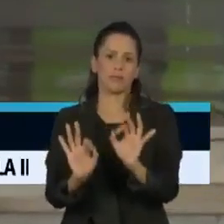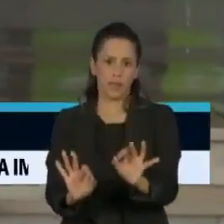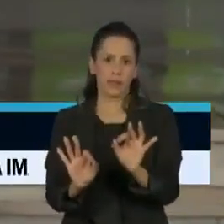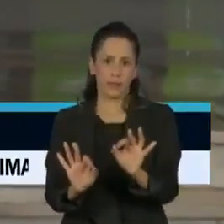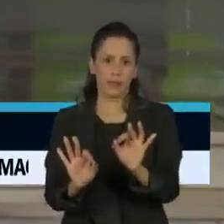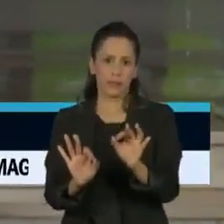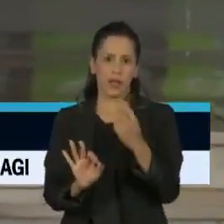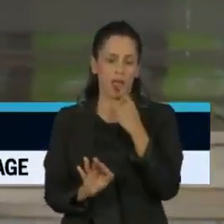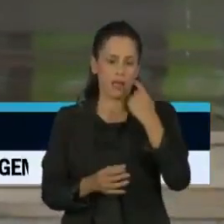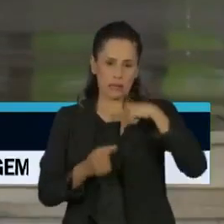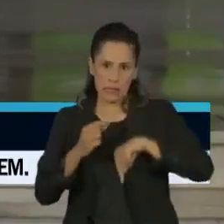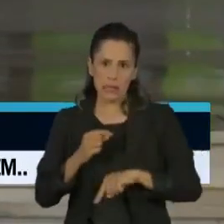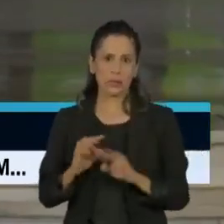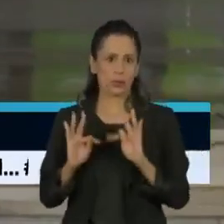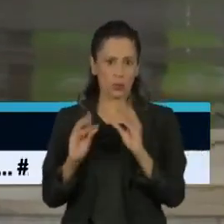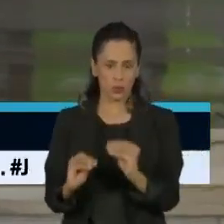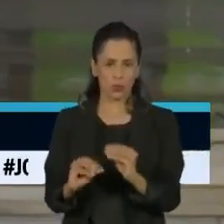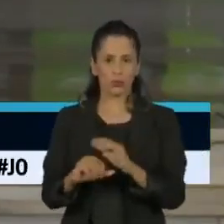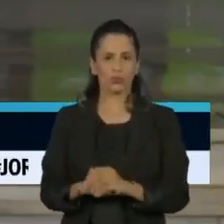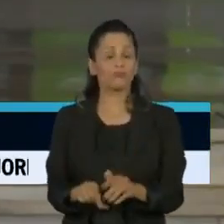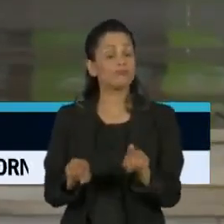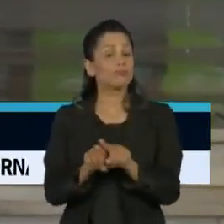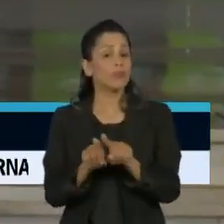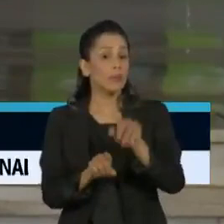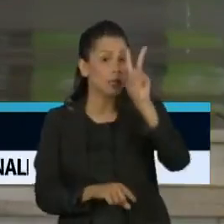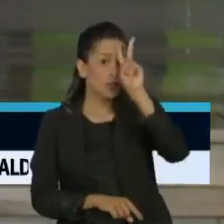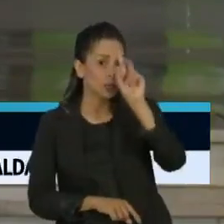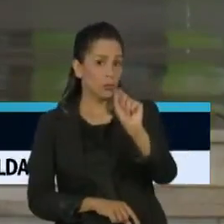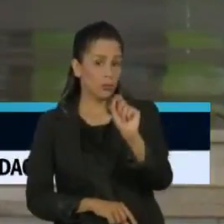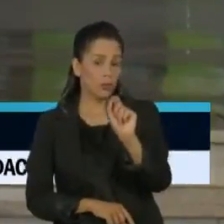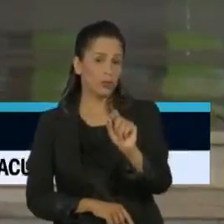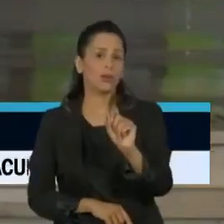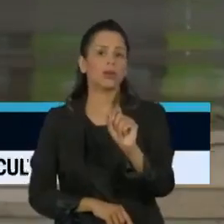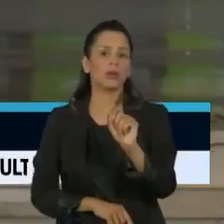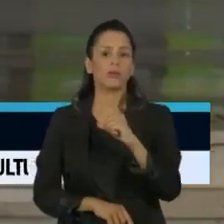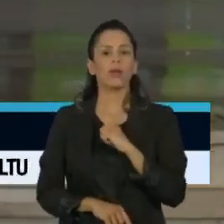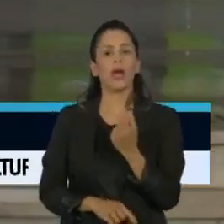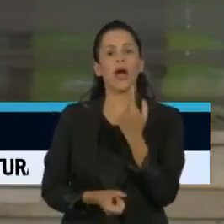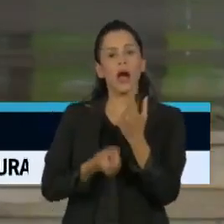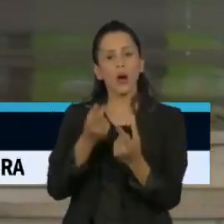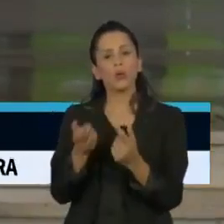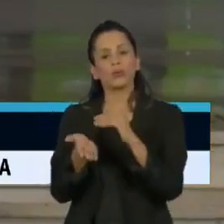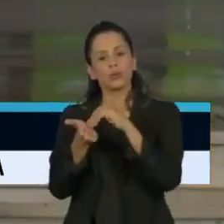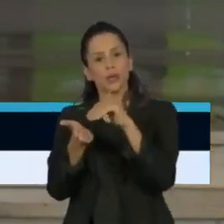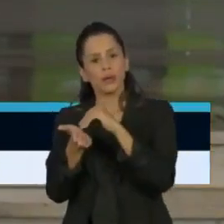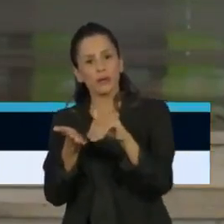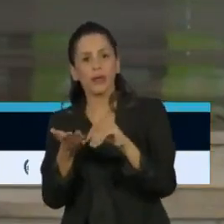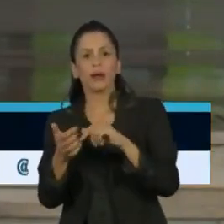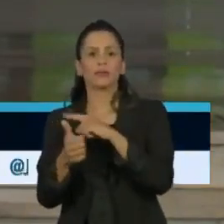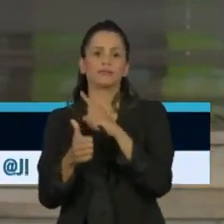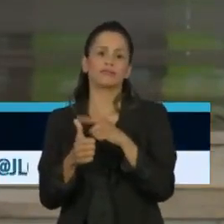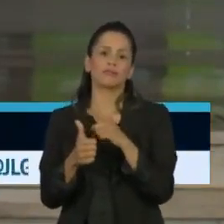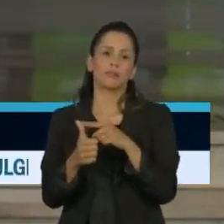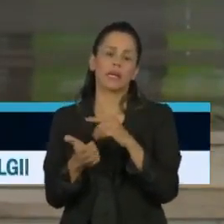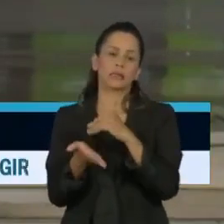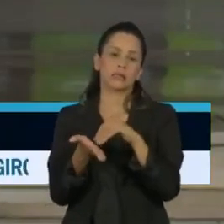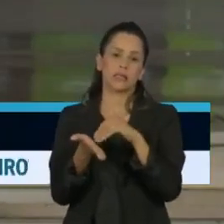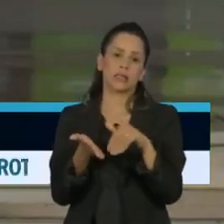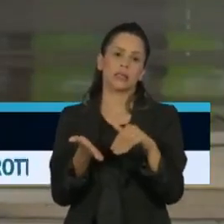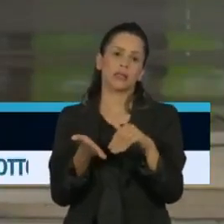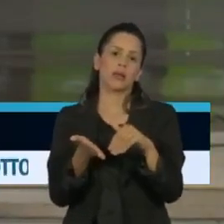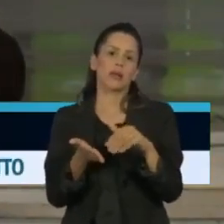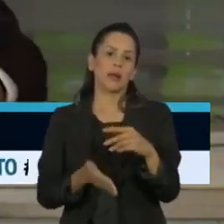exames. Lembro que, incluindo aqui, estão alguns secretários e secretárias, como a secretária